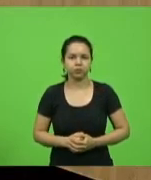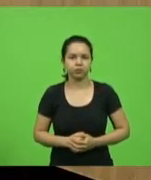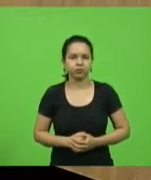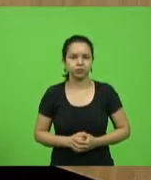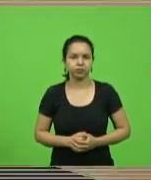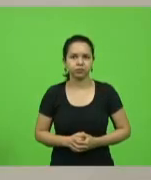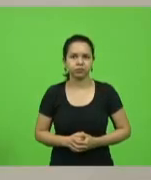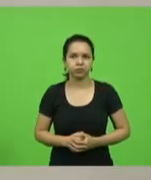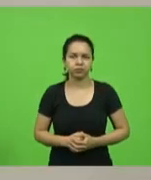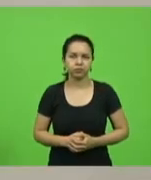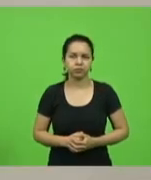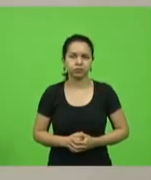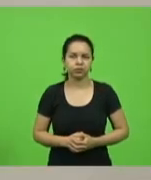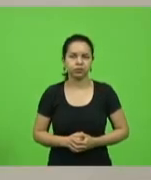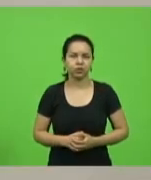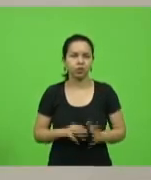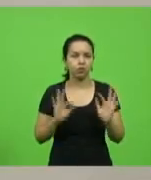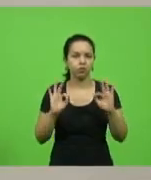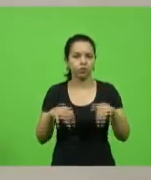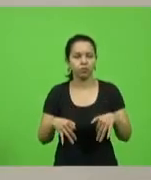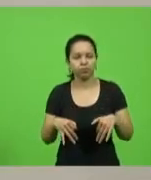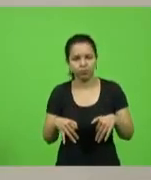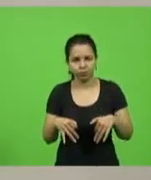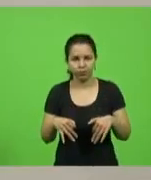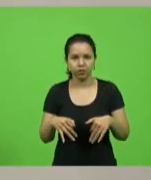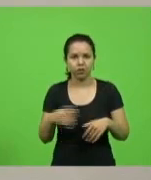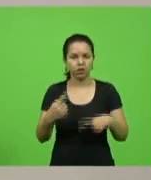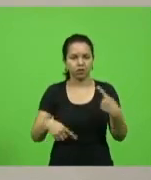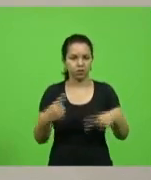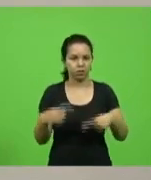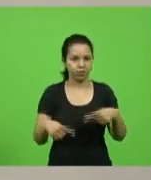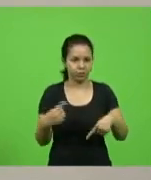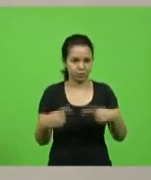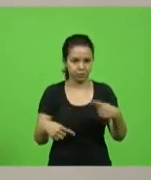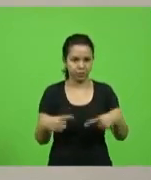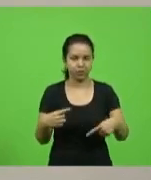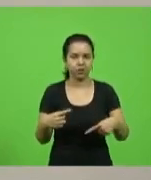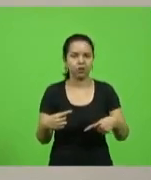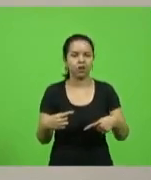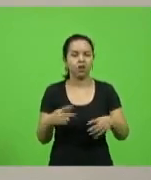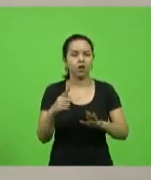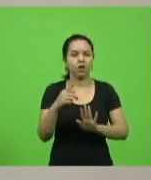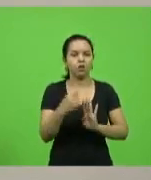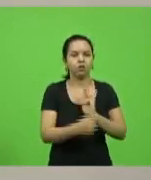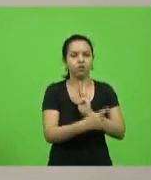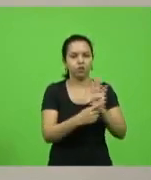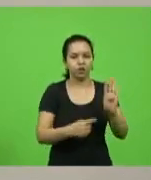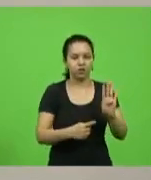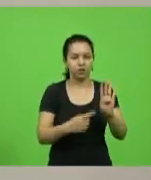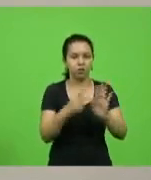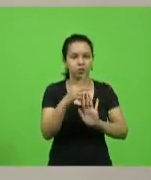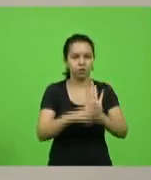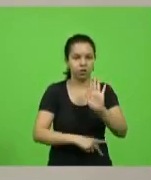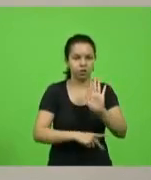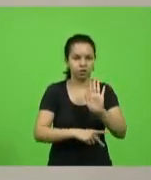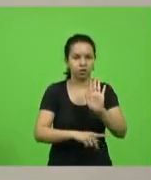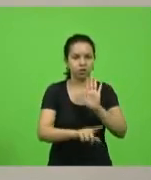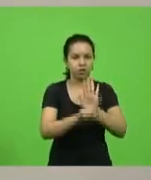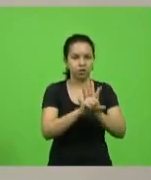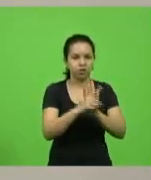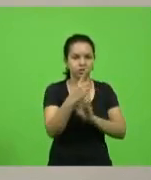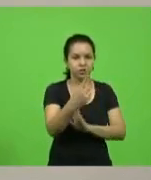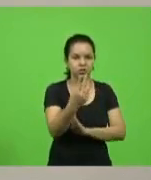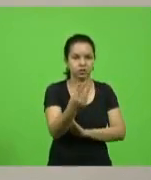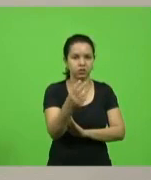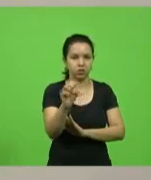O último veto que temos para deliberar hoje é o veto ao projeto de lei 138 de